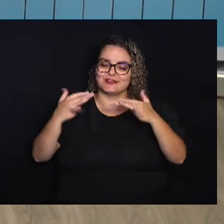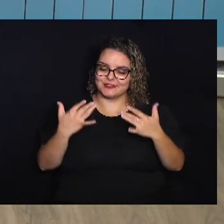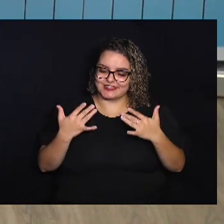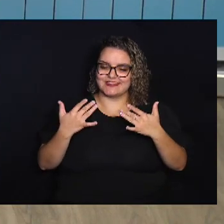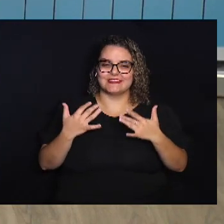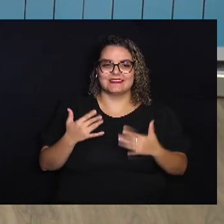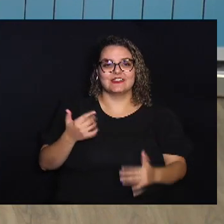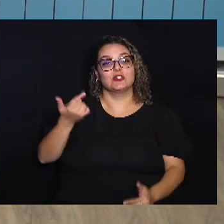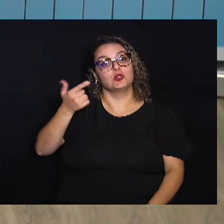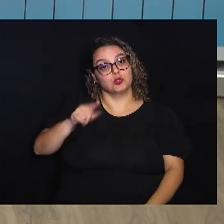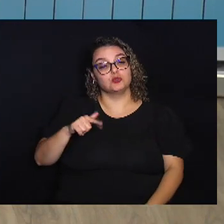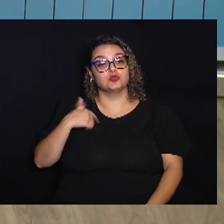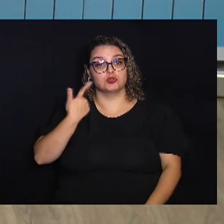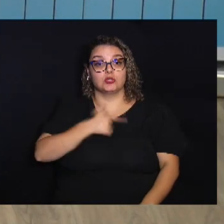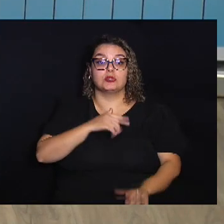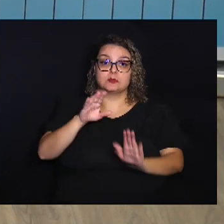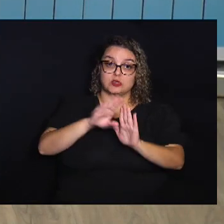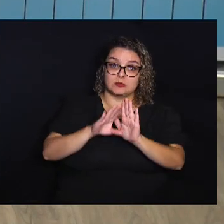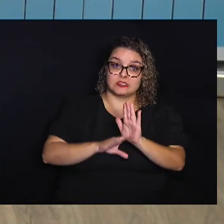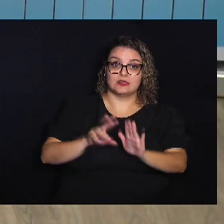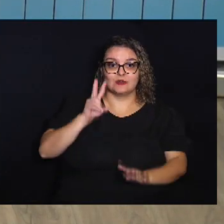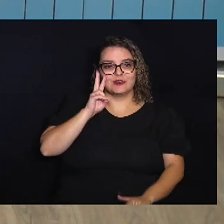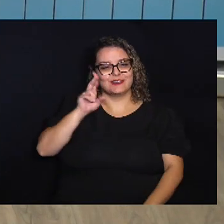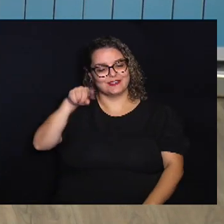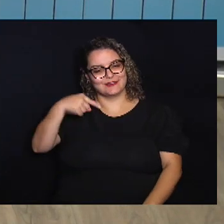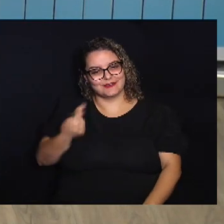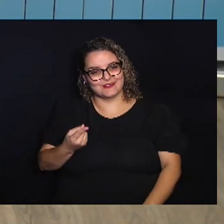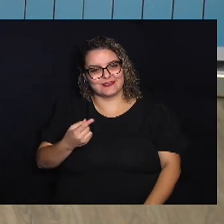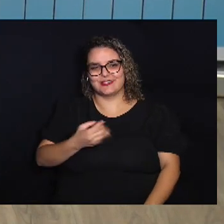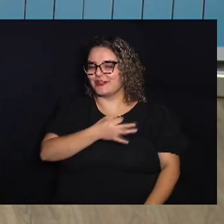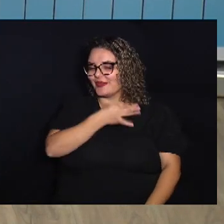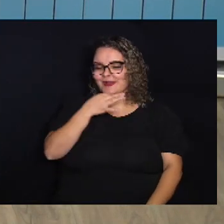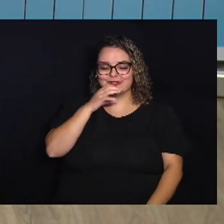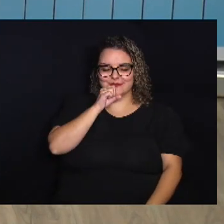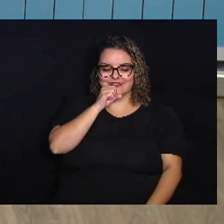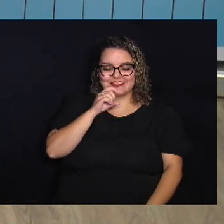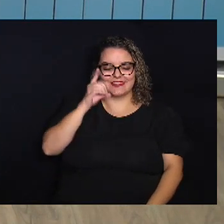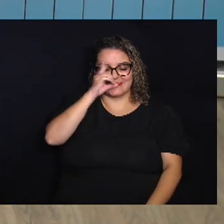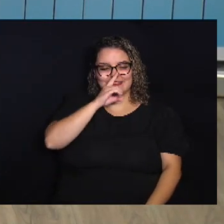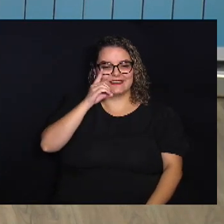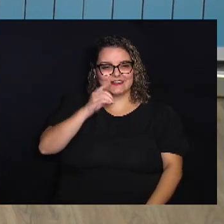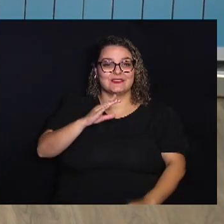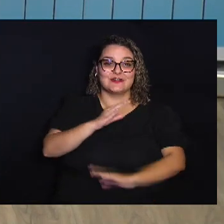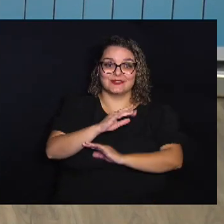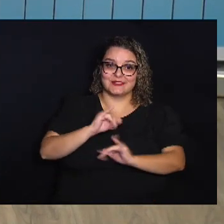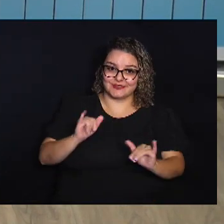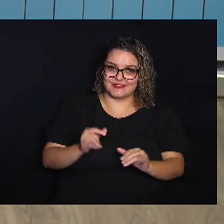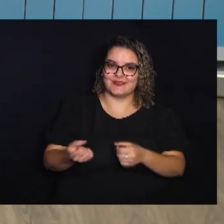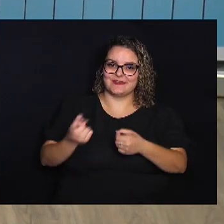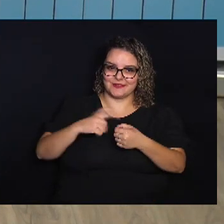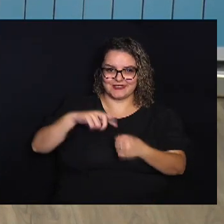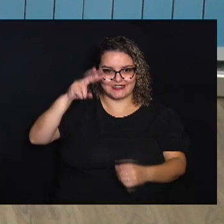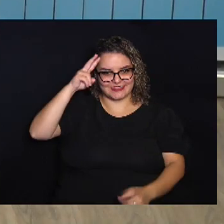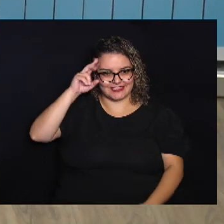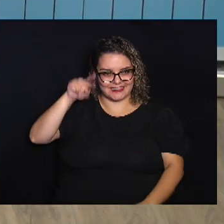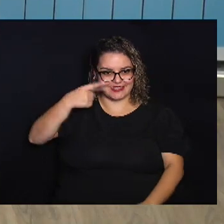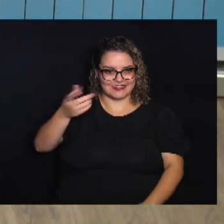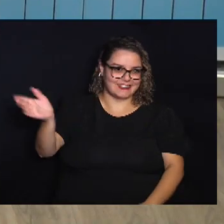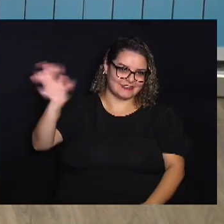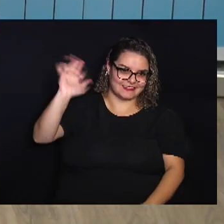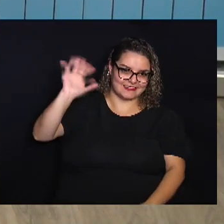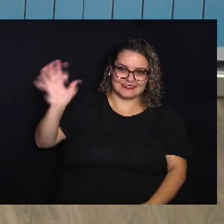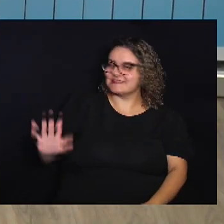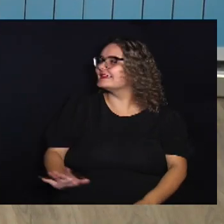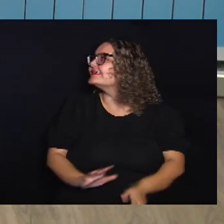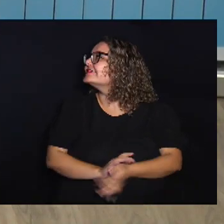sua audiência Continue na nossa programação Ótimo fim de semana E o Jornal Câmara Notícia Retorna na segunda-feira Tchau, tchau